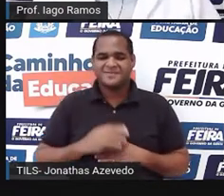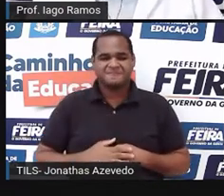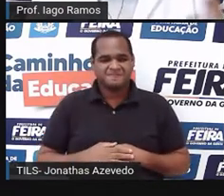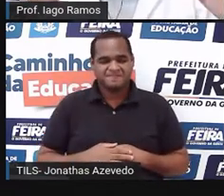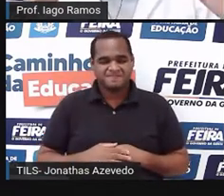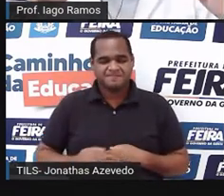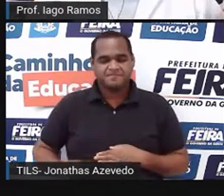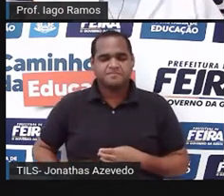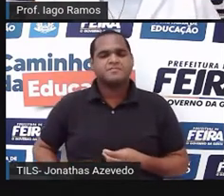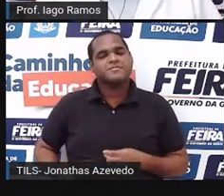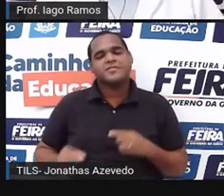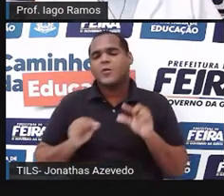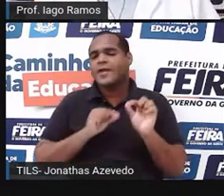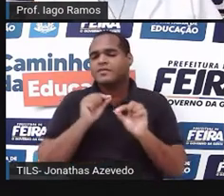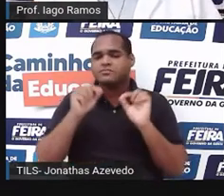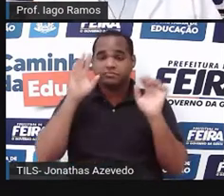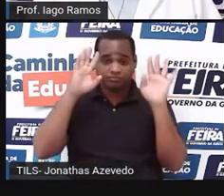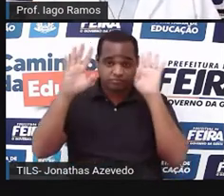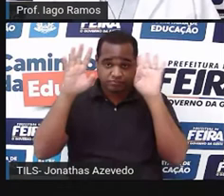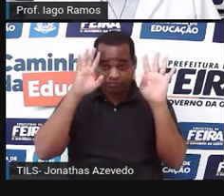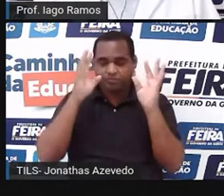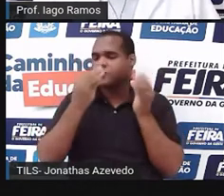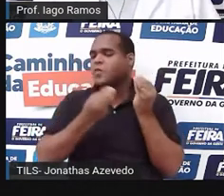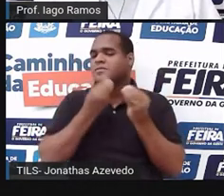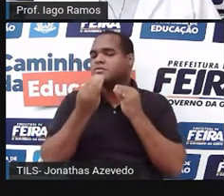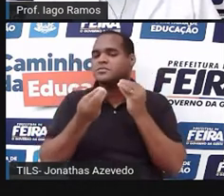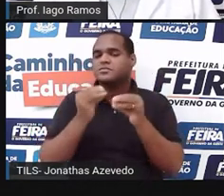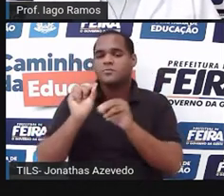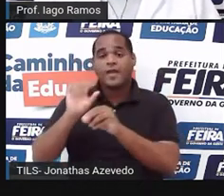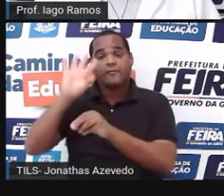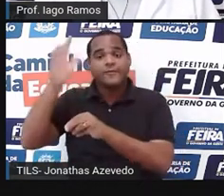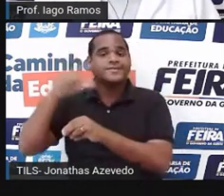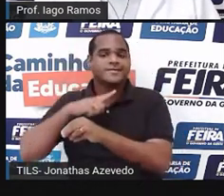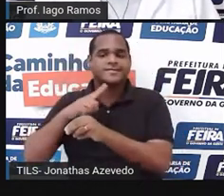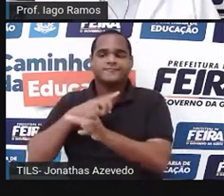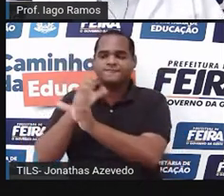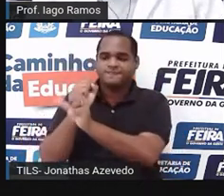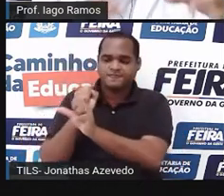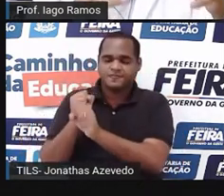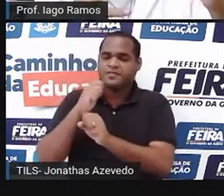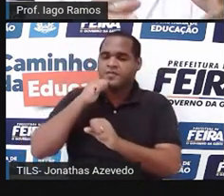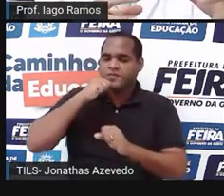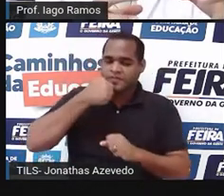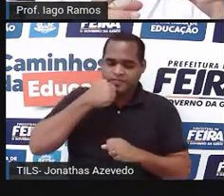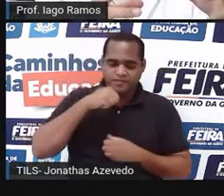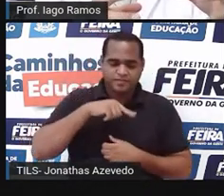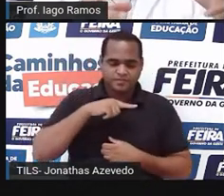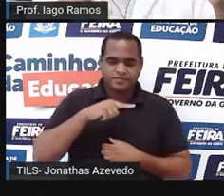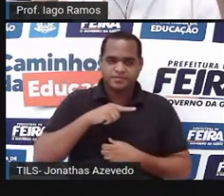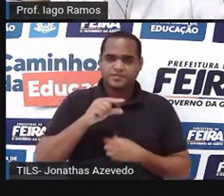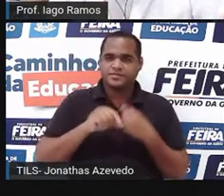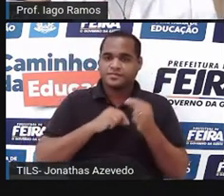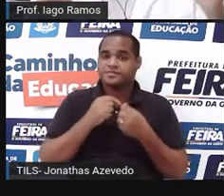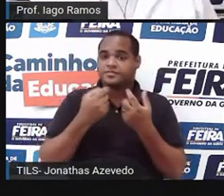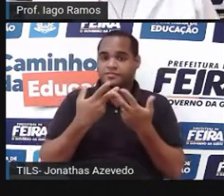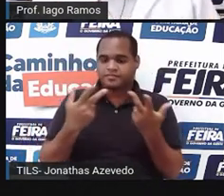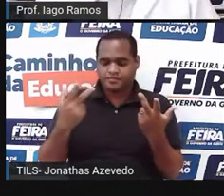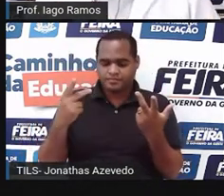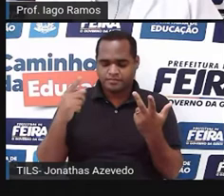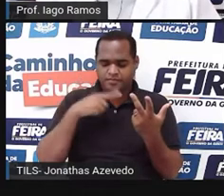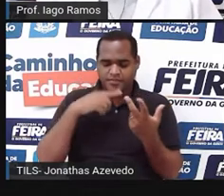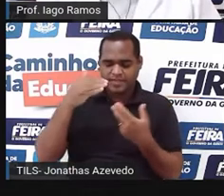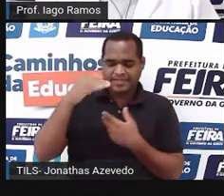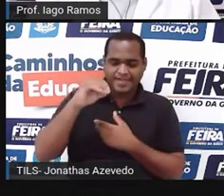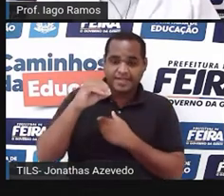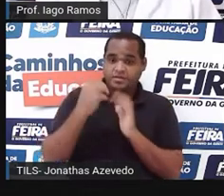tá? E aqui a gente vai pensar assim, o que aconteceu com a quantidade de pães? Era 10, aumentou para